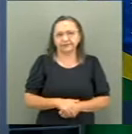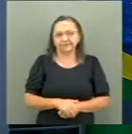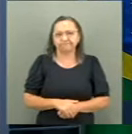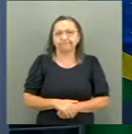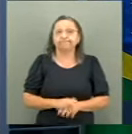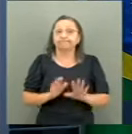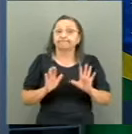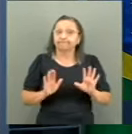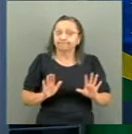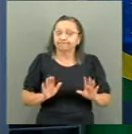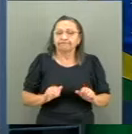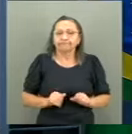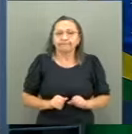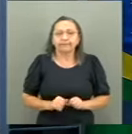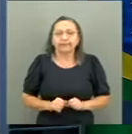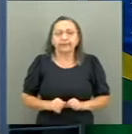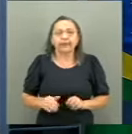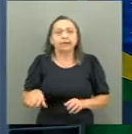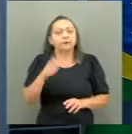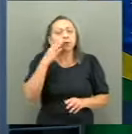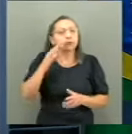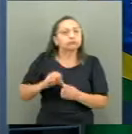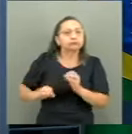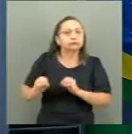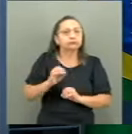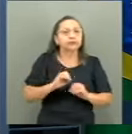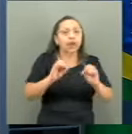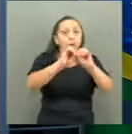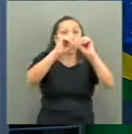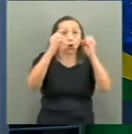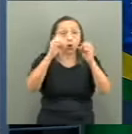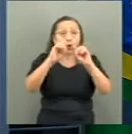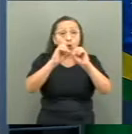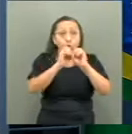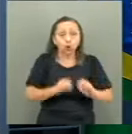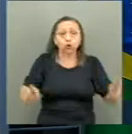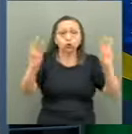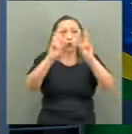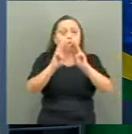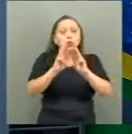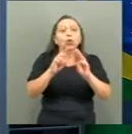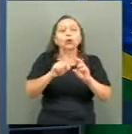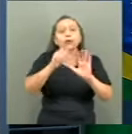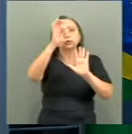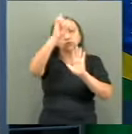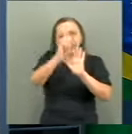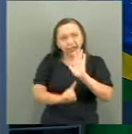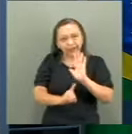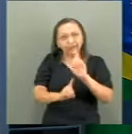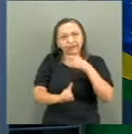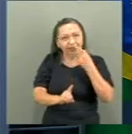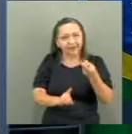Para a organização das Nações Unidas, os direitos humanos são